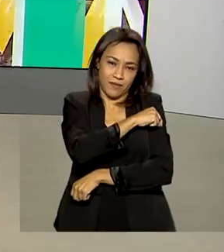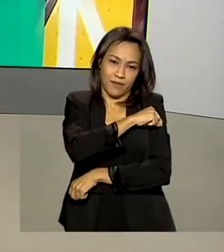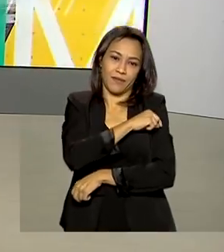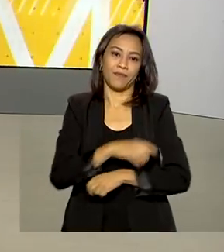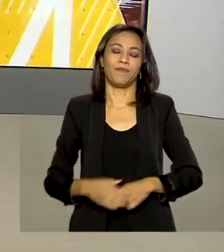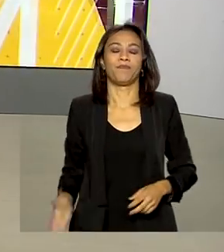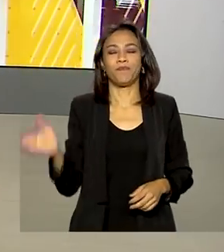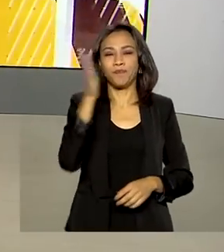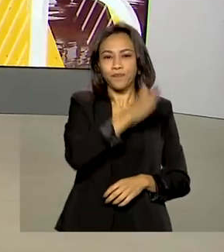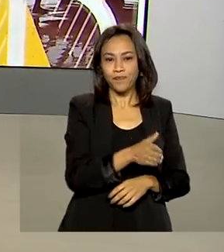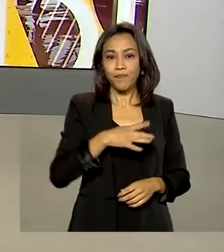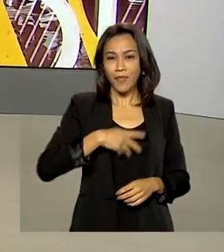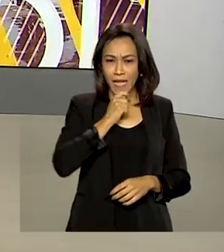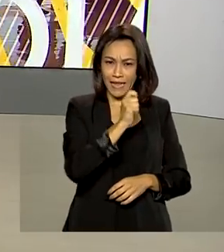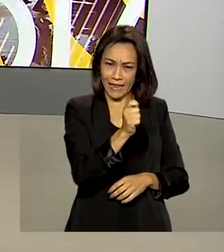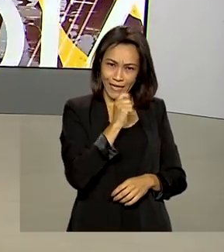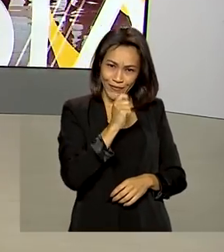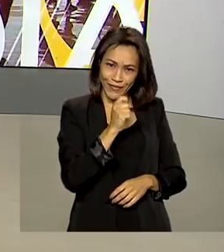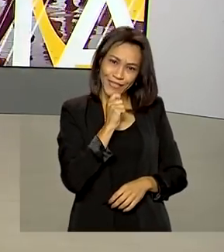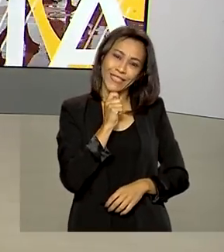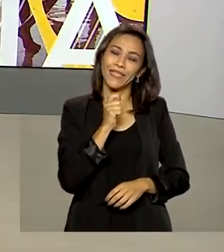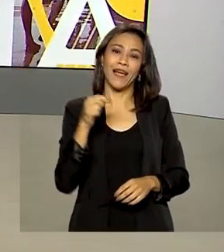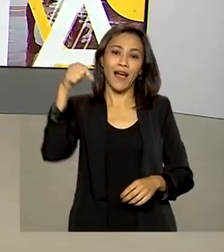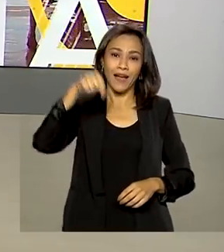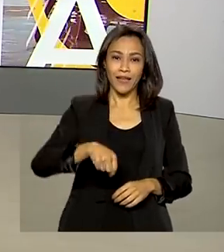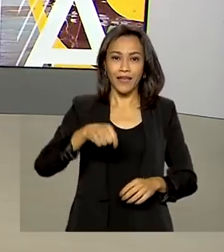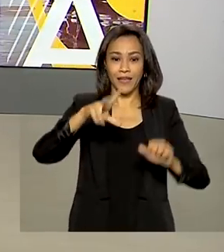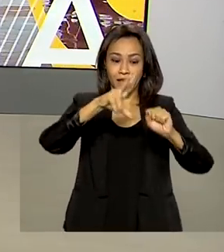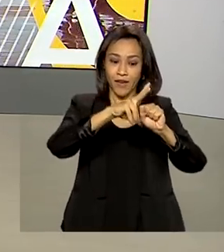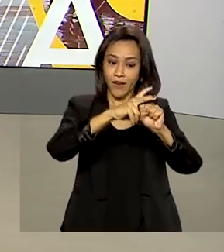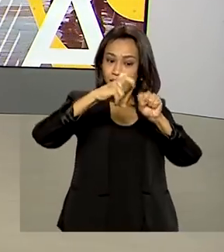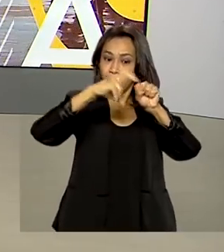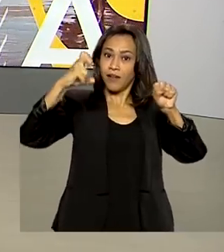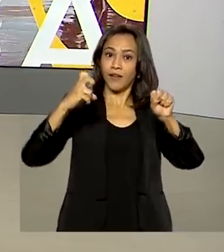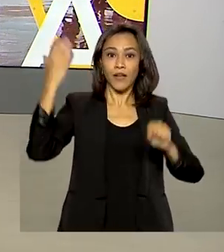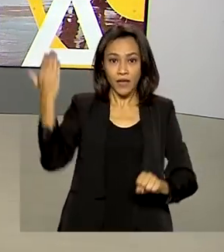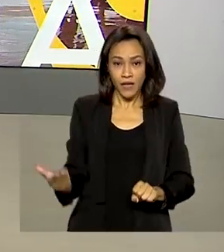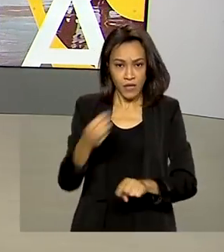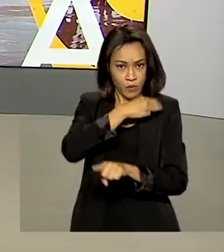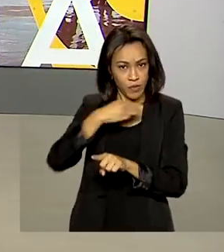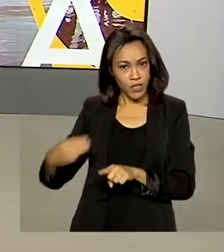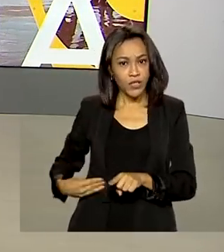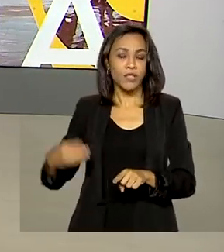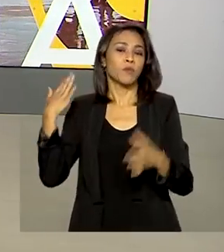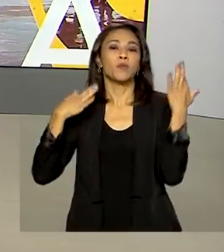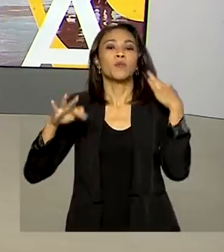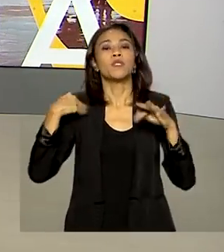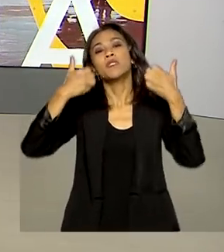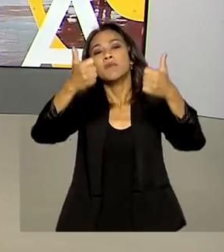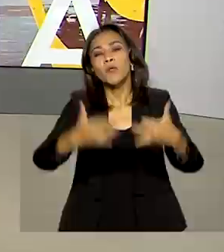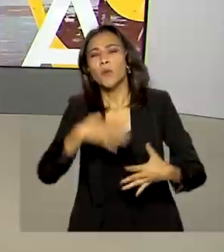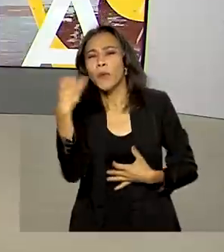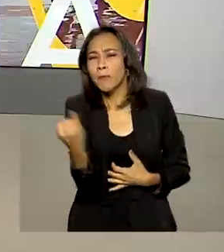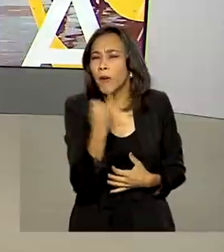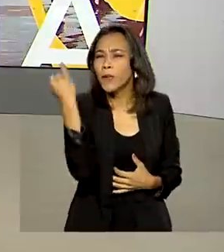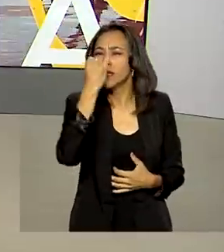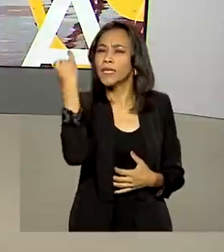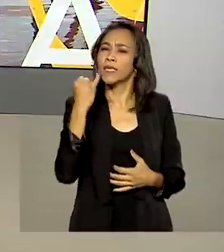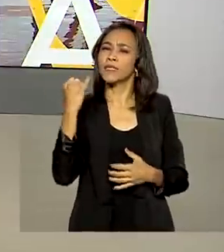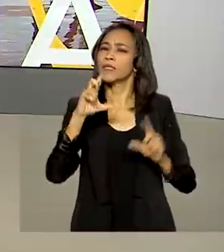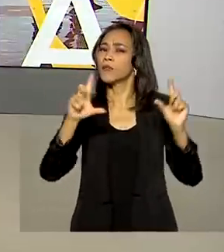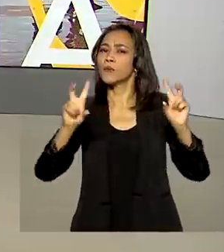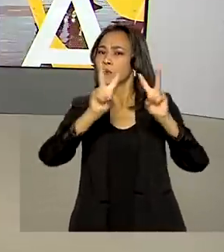Em entrevista ao programa de rádio A Voz do Brasil, o ministro do Turismo reforçou a importância de uma prática verde e